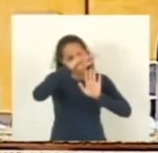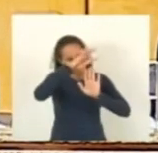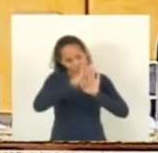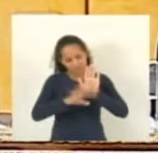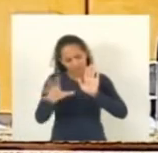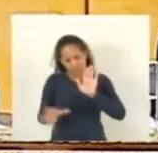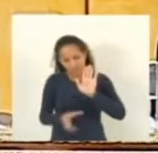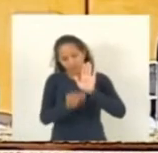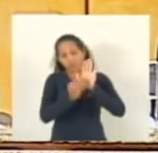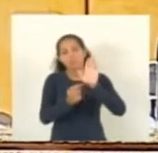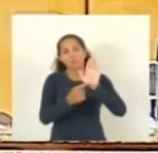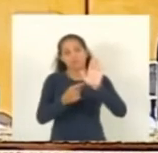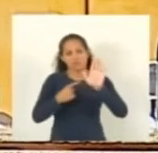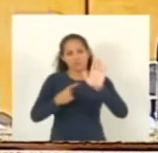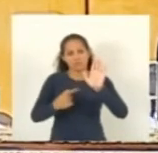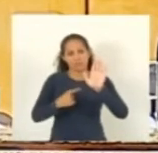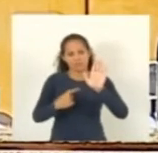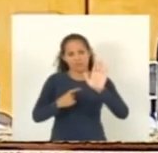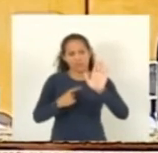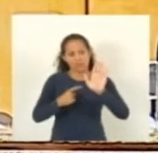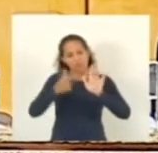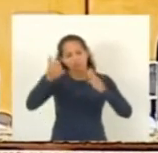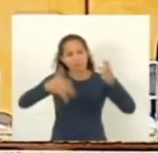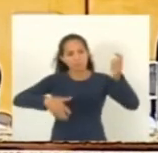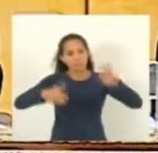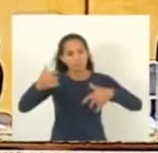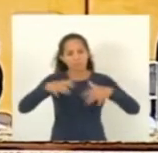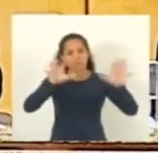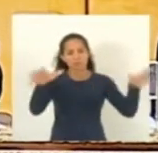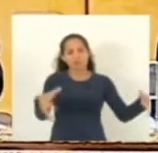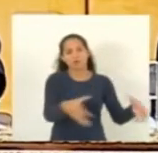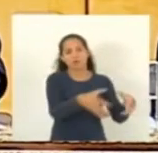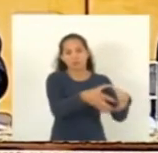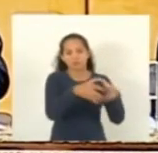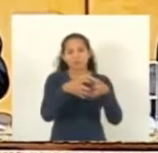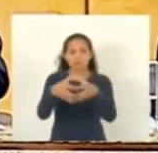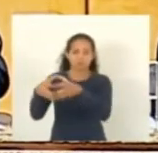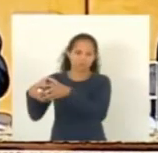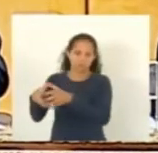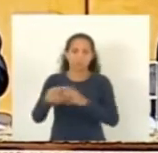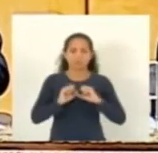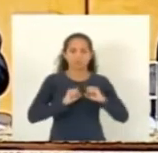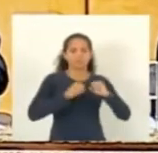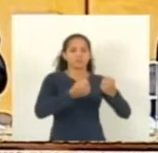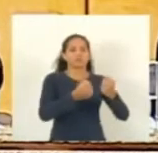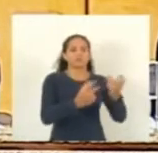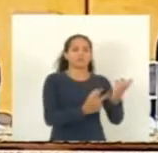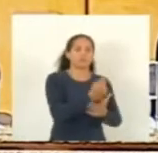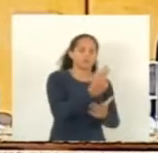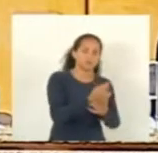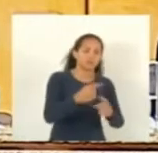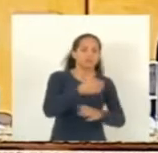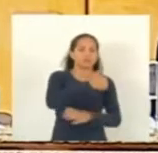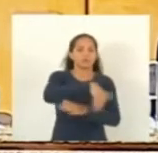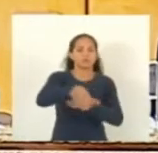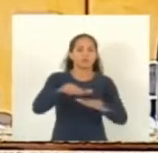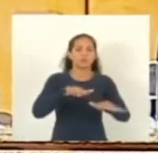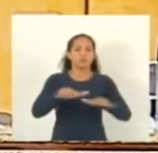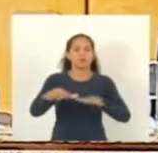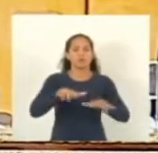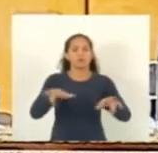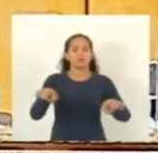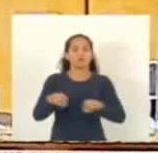técnico então convoco as comissões em conjunto defesa do consumidor de mobilidade urbana e de finanças